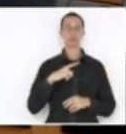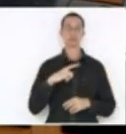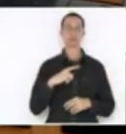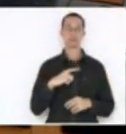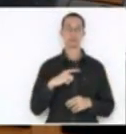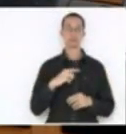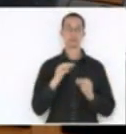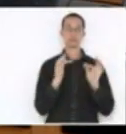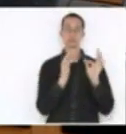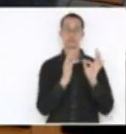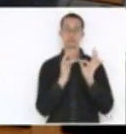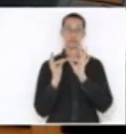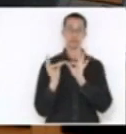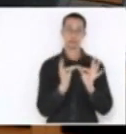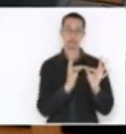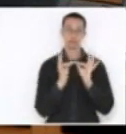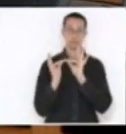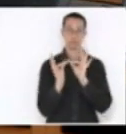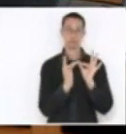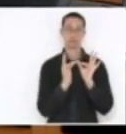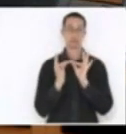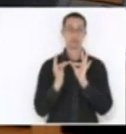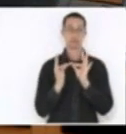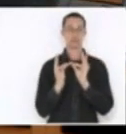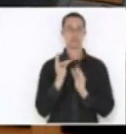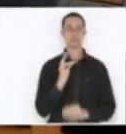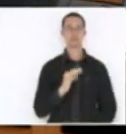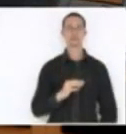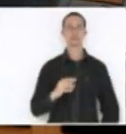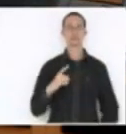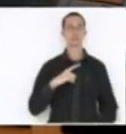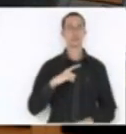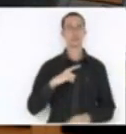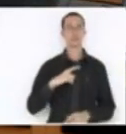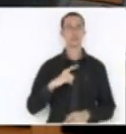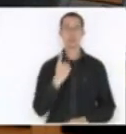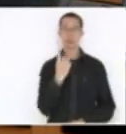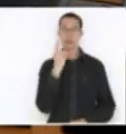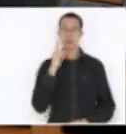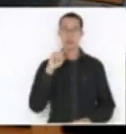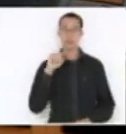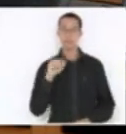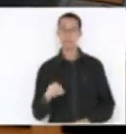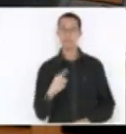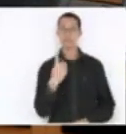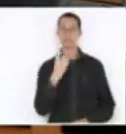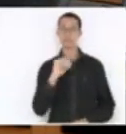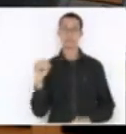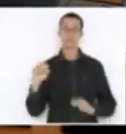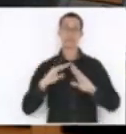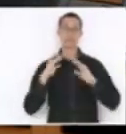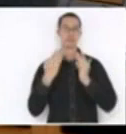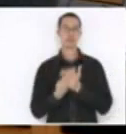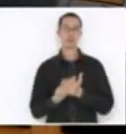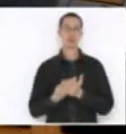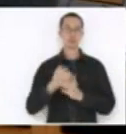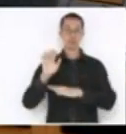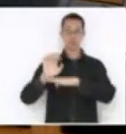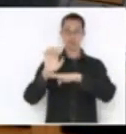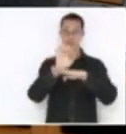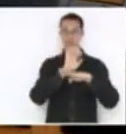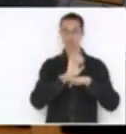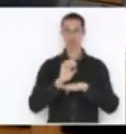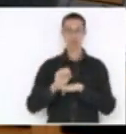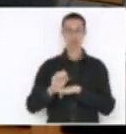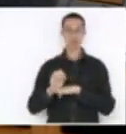Especial, e nós temos mais de mil e cem escolas no Estado inteiro que não serão contempladas